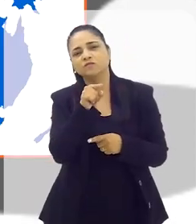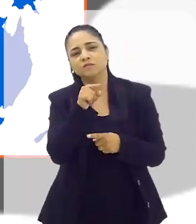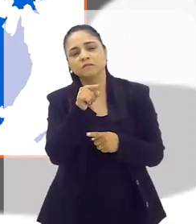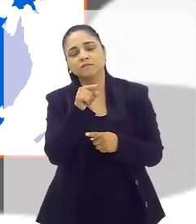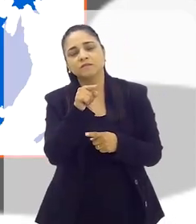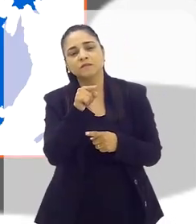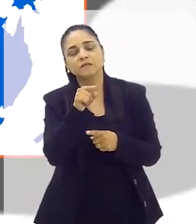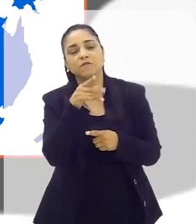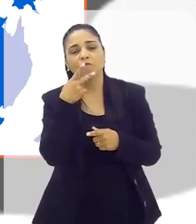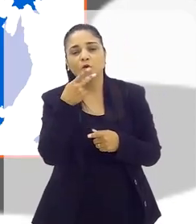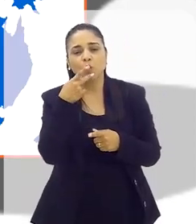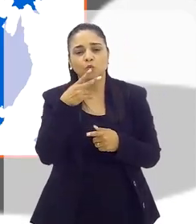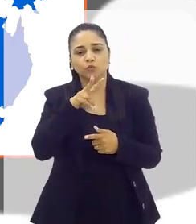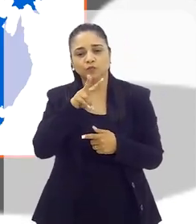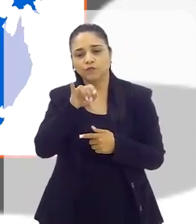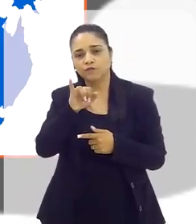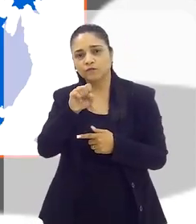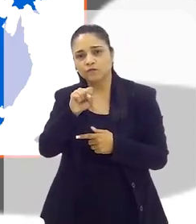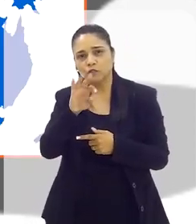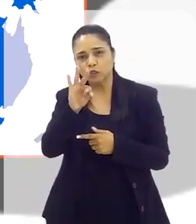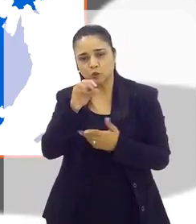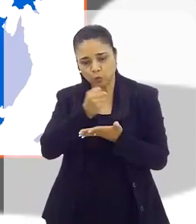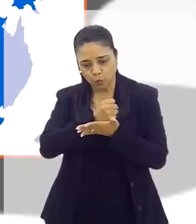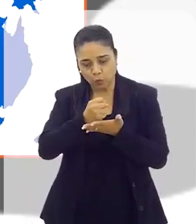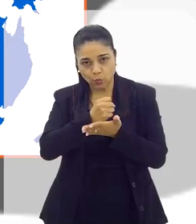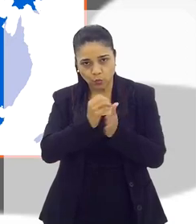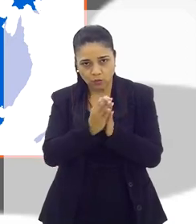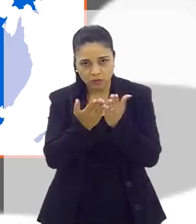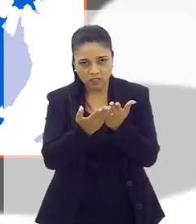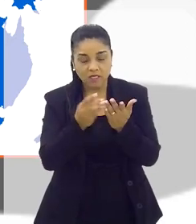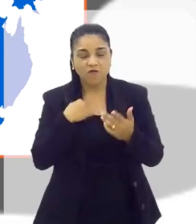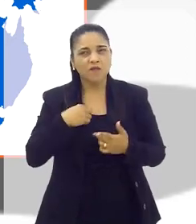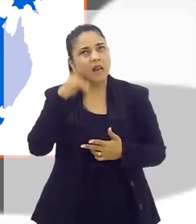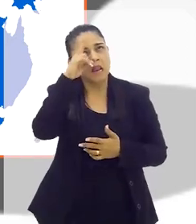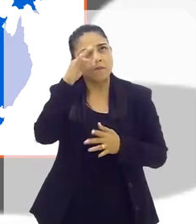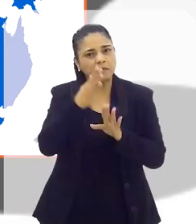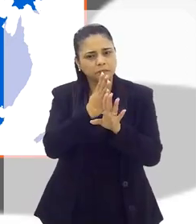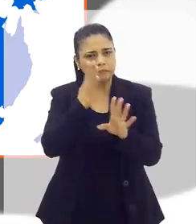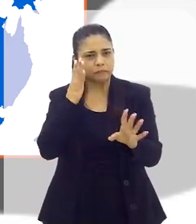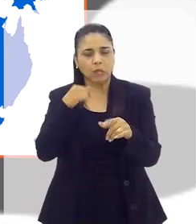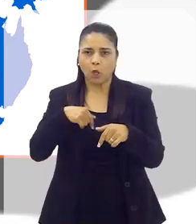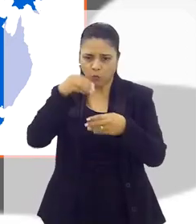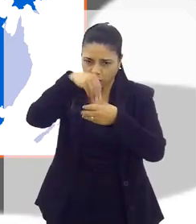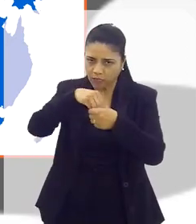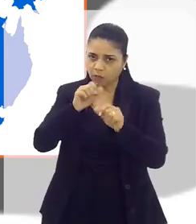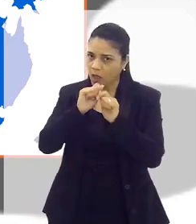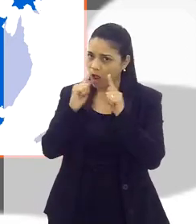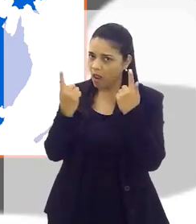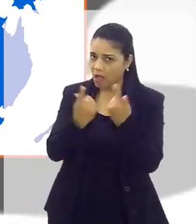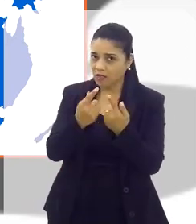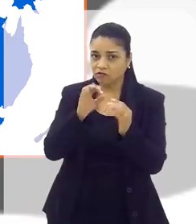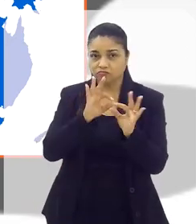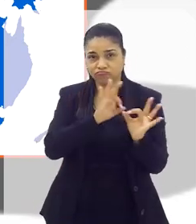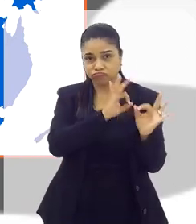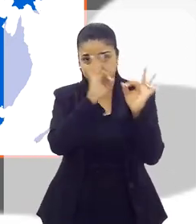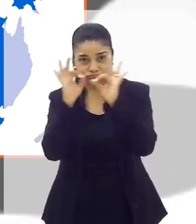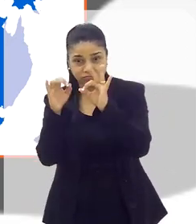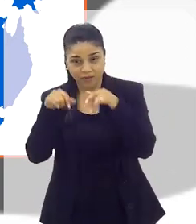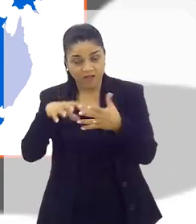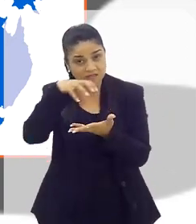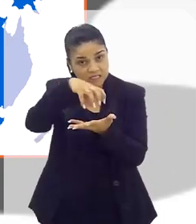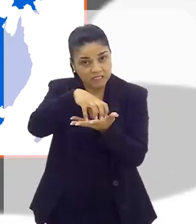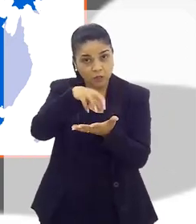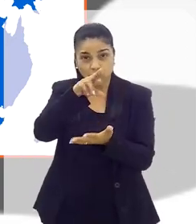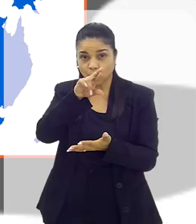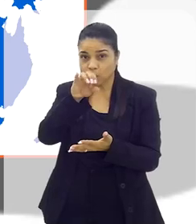você se referiu ao visto, eu fiquei me lembrando da fila absurda. Eu estou dentro da alerja, alerja para quem nos acompanha aqui na